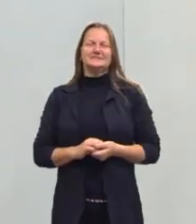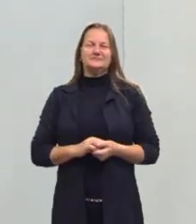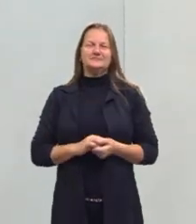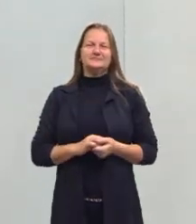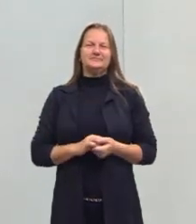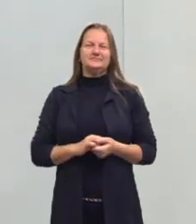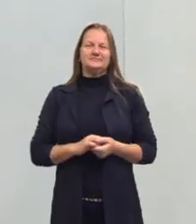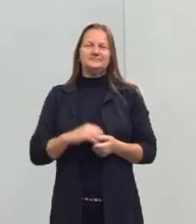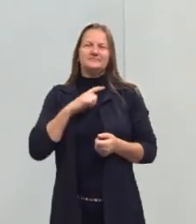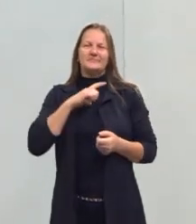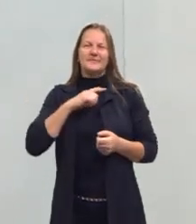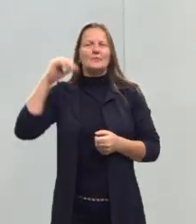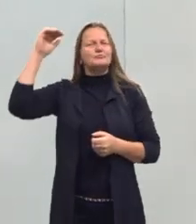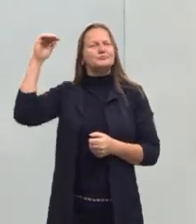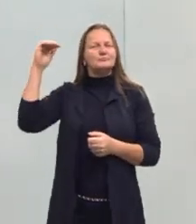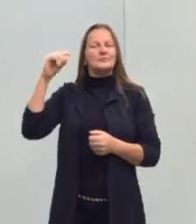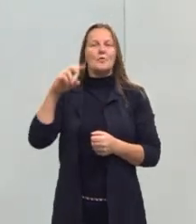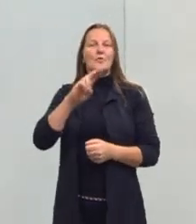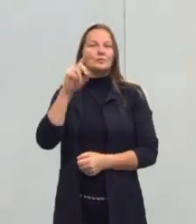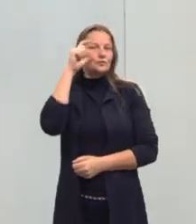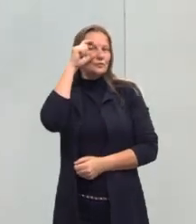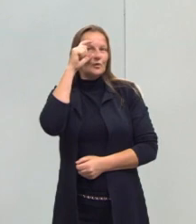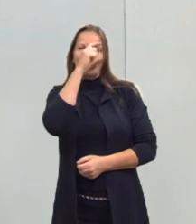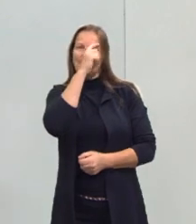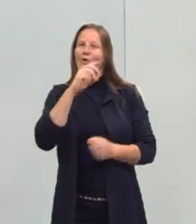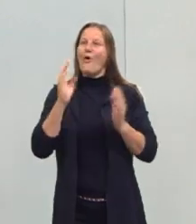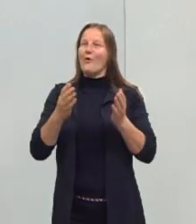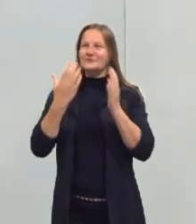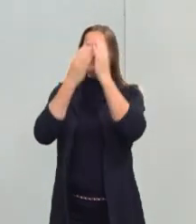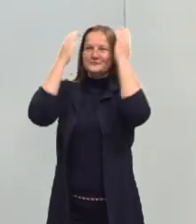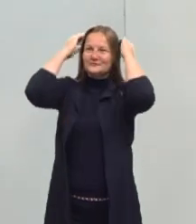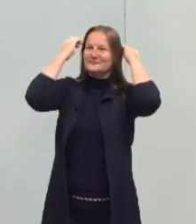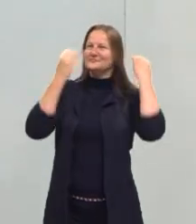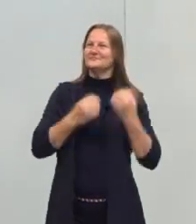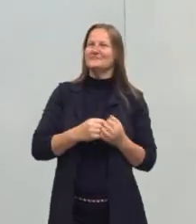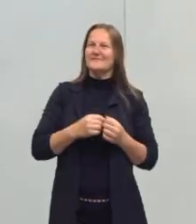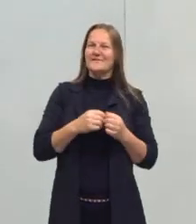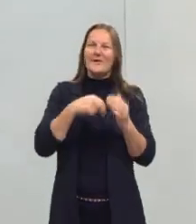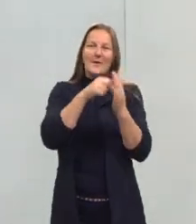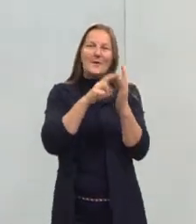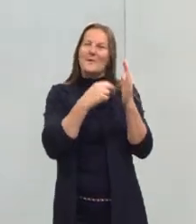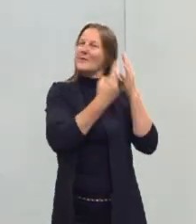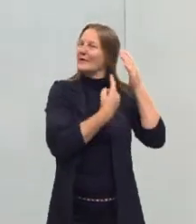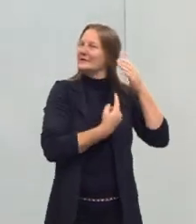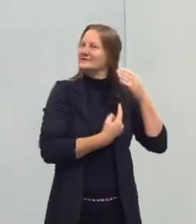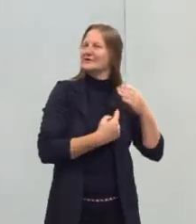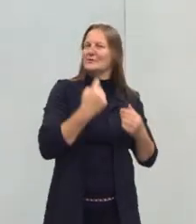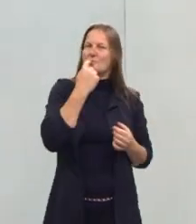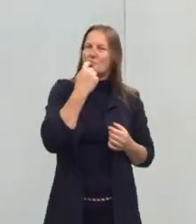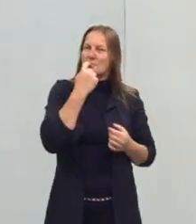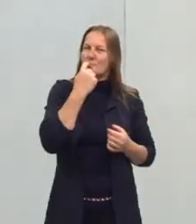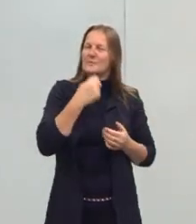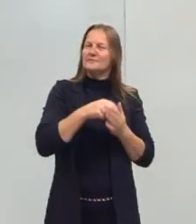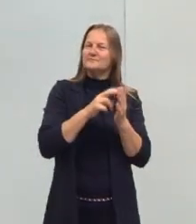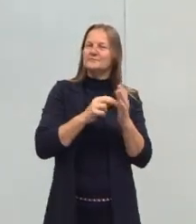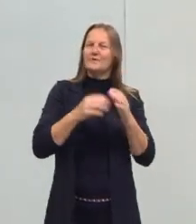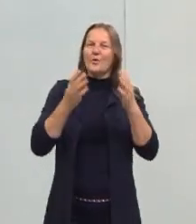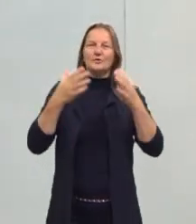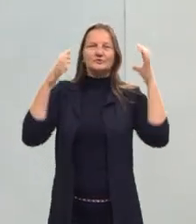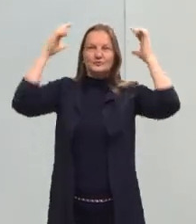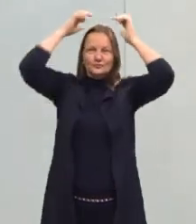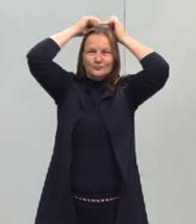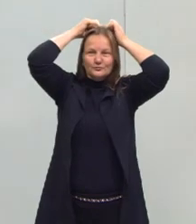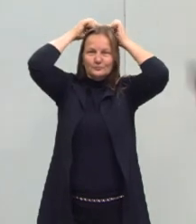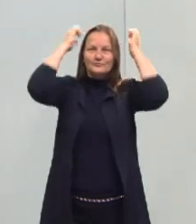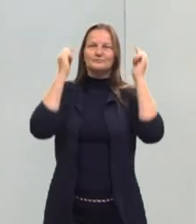média, uso óculos, estou hoje com os cabelos presos, tenho o cabelo cacheado, pintado de vermelho, estou com ele